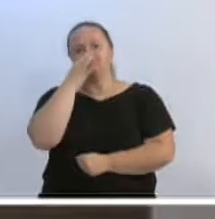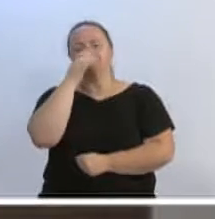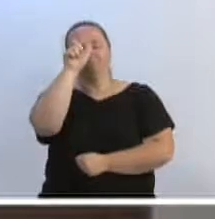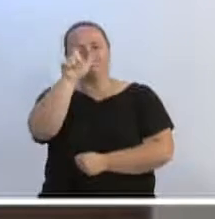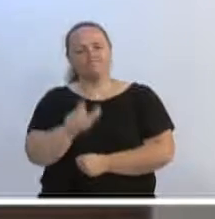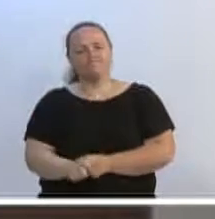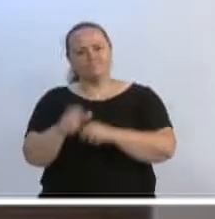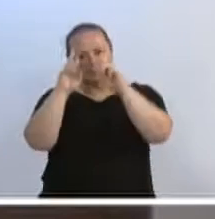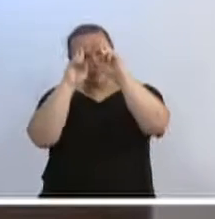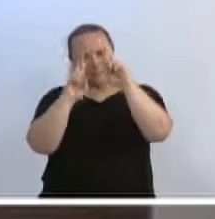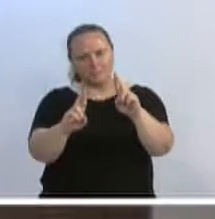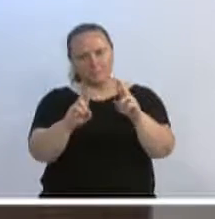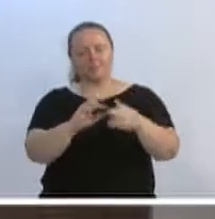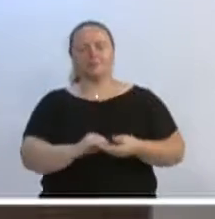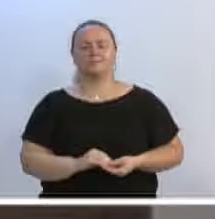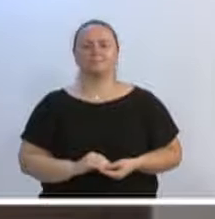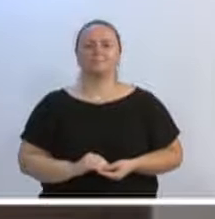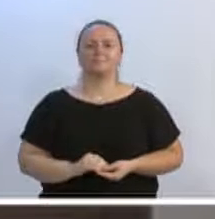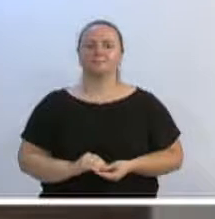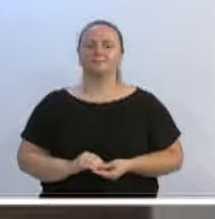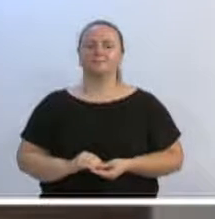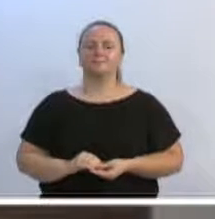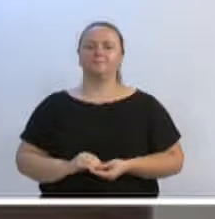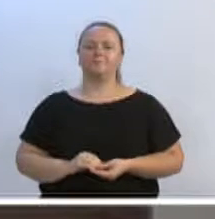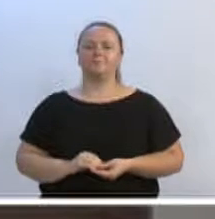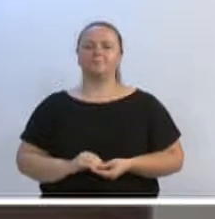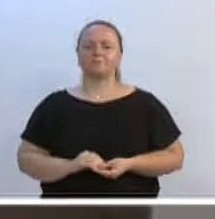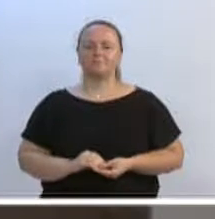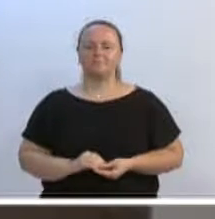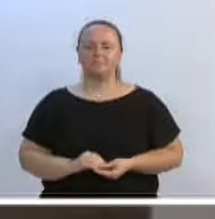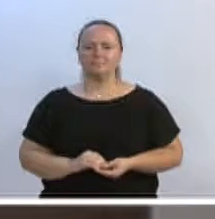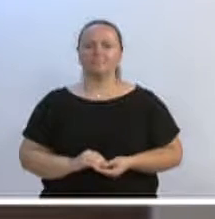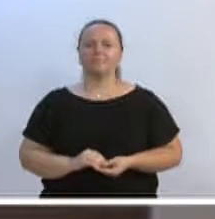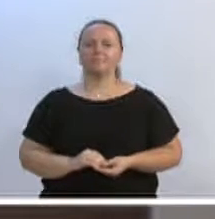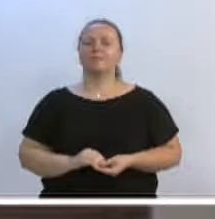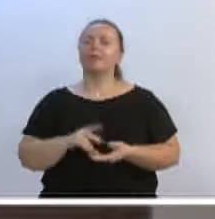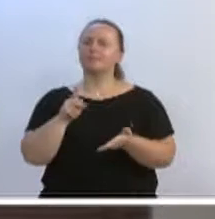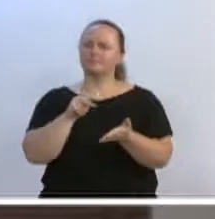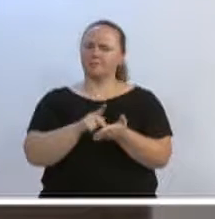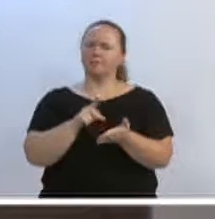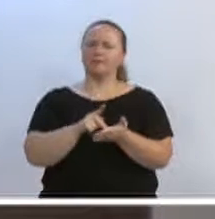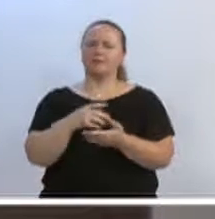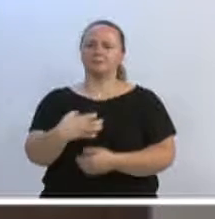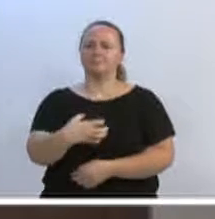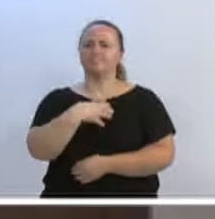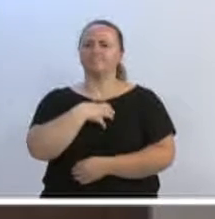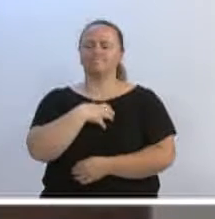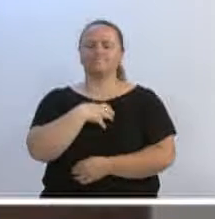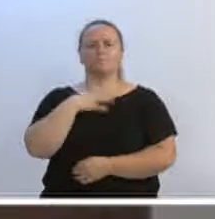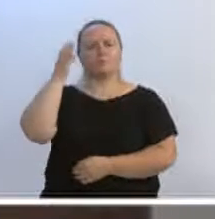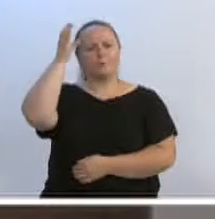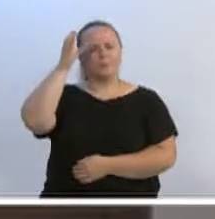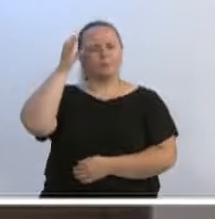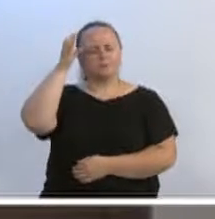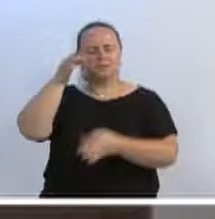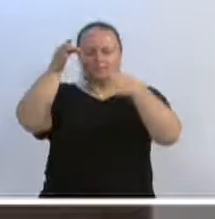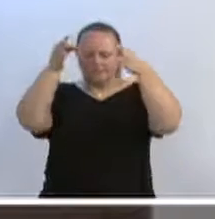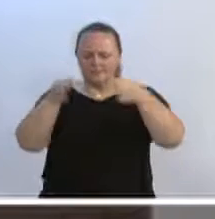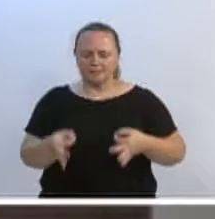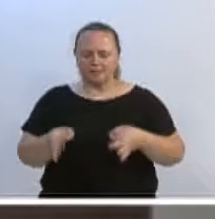Bom, vamos lá, vamos falar sério agora. E quero realmente aqui, de forma muito coerente, muito certa no que dizer aqui,